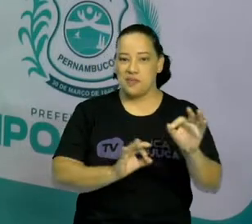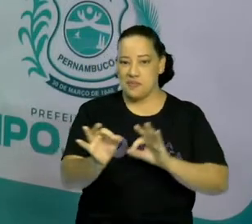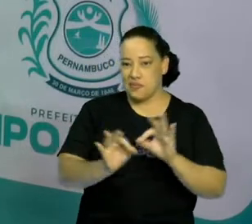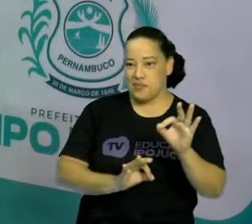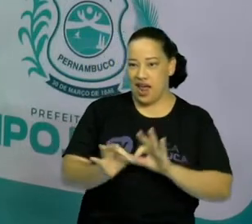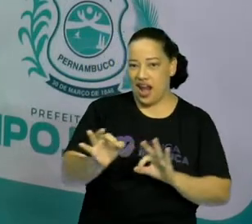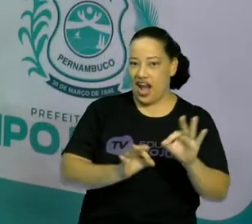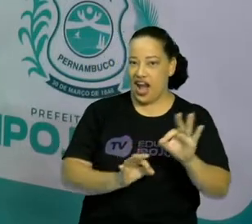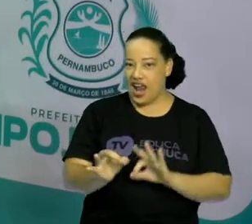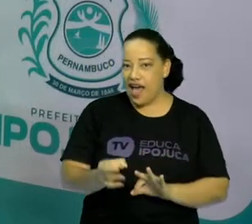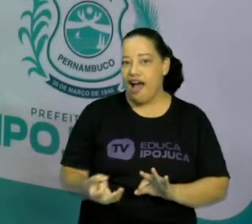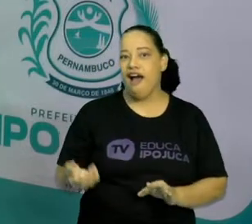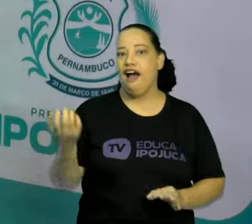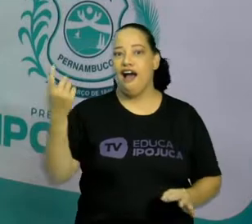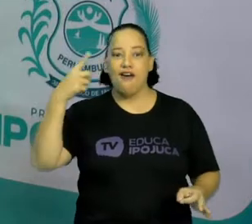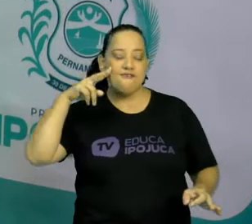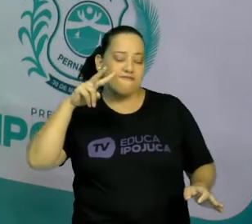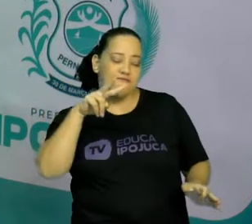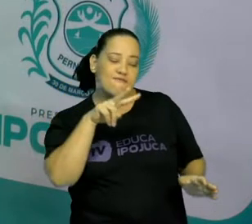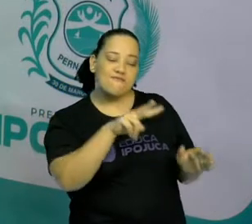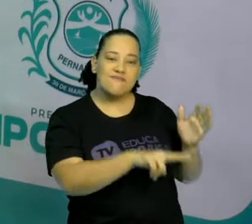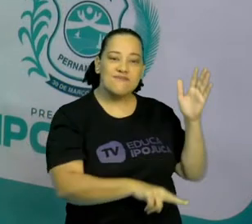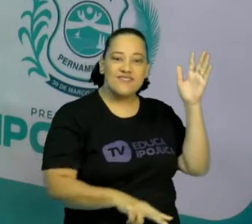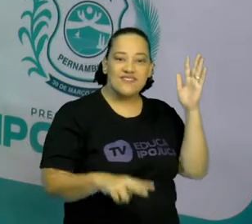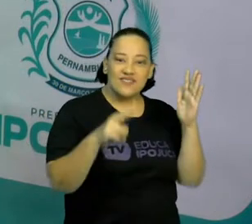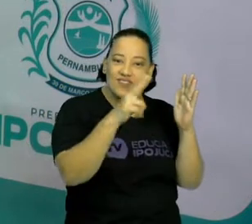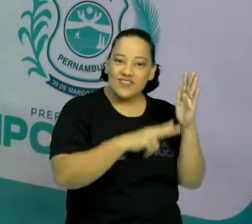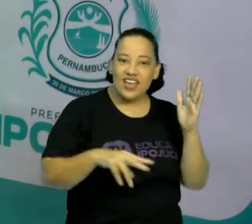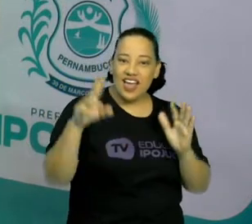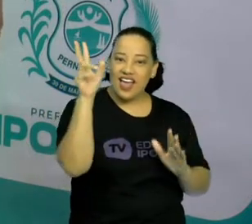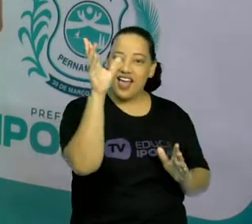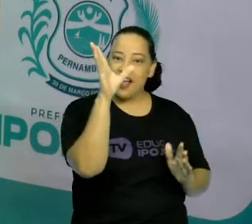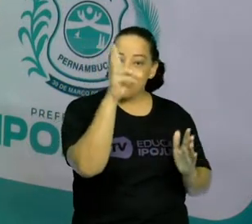mergulhar no mundo da leitura? Vamos lá?